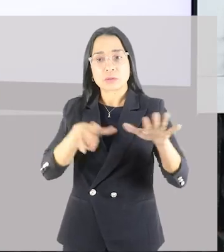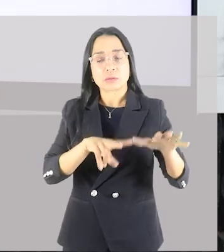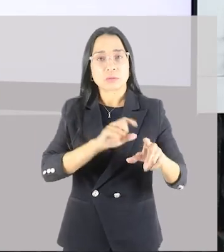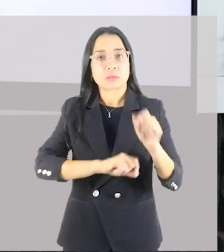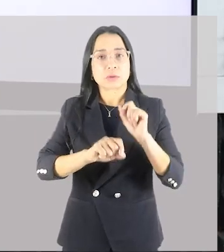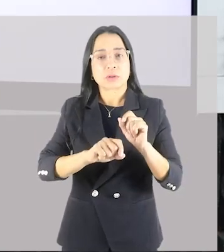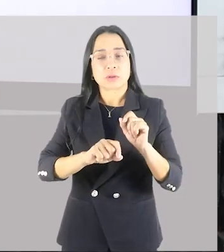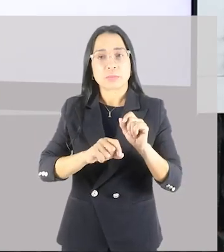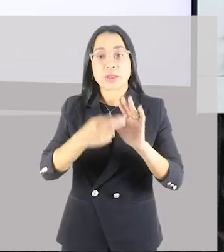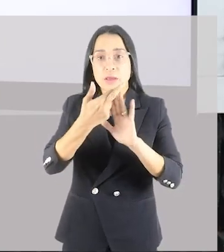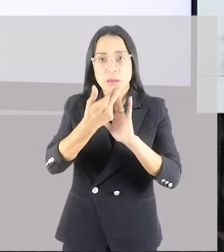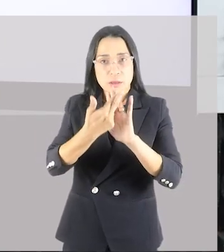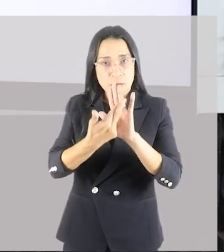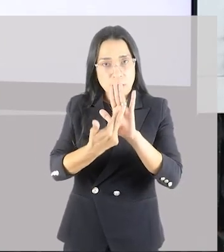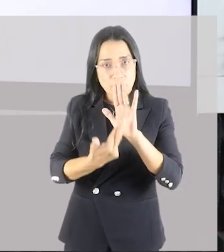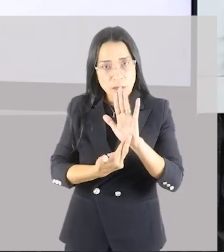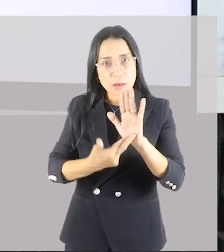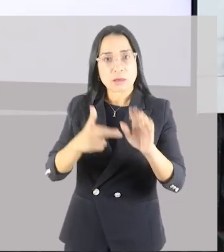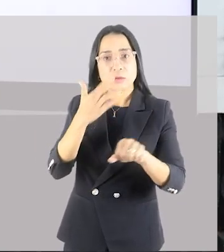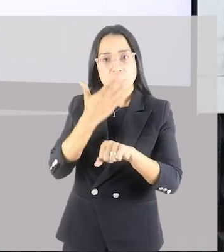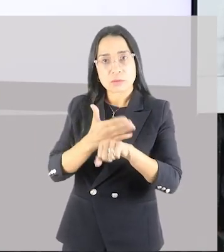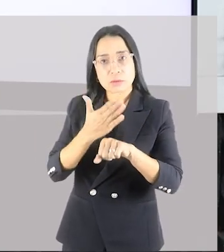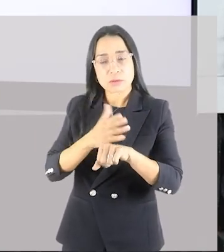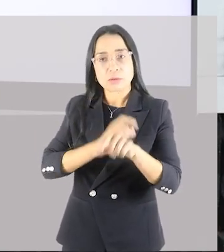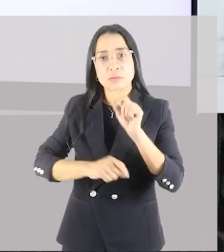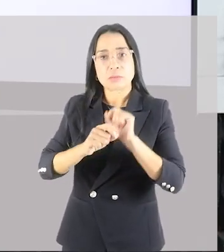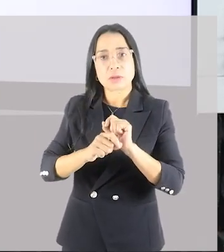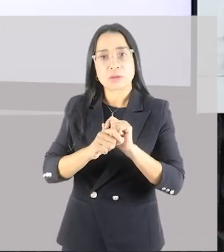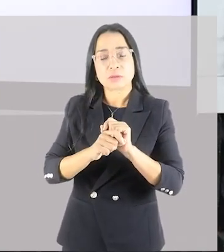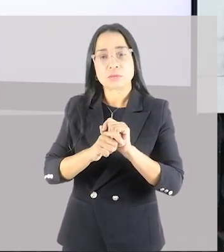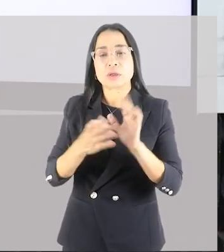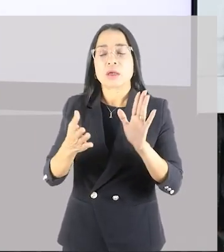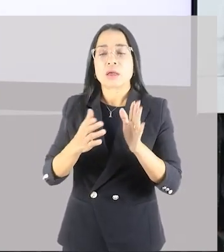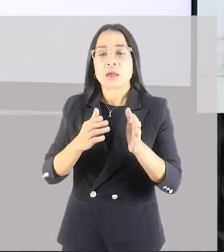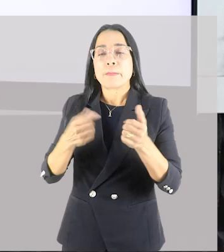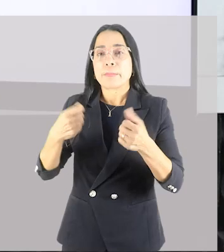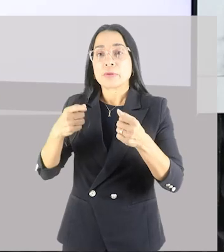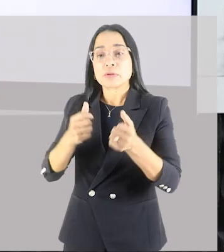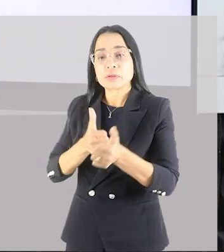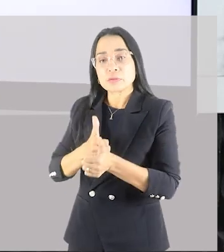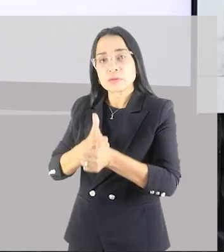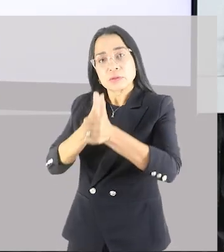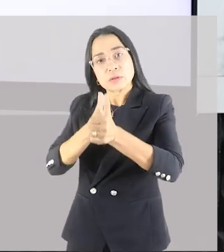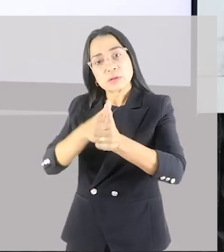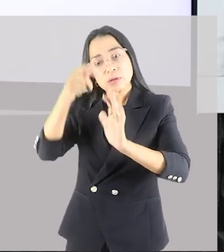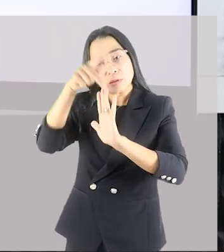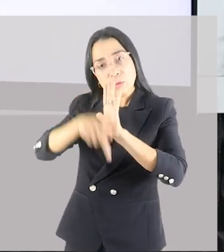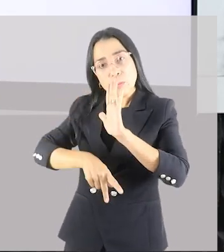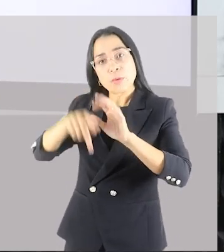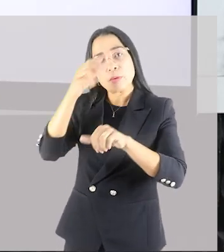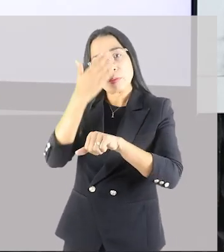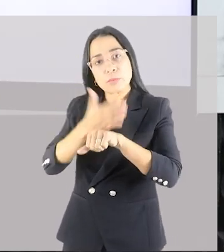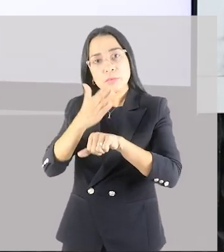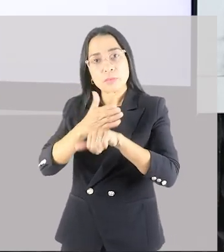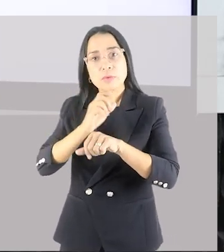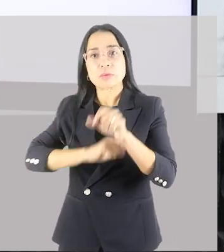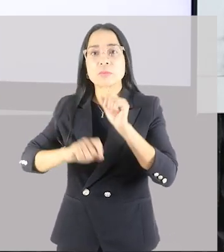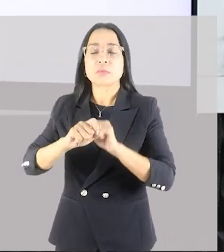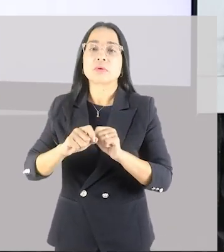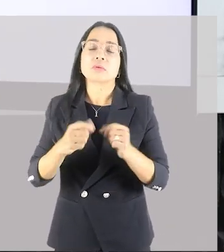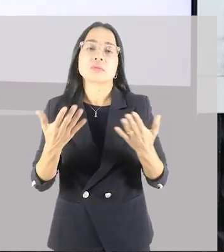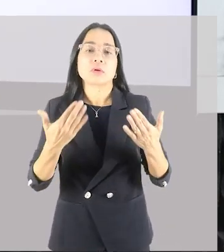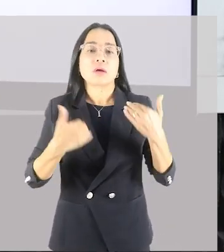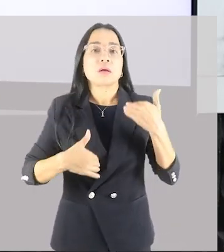treinamento, eles são regras, são leis que devem ser seguidas para que o programa de treinamento, o programa de exercício,